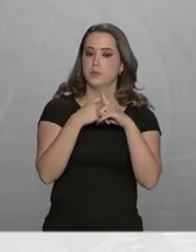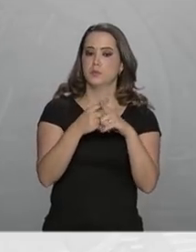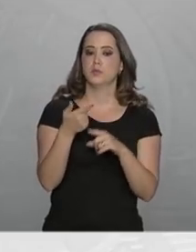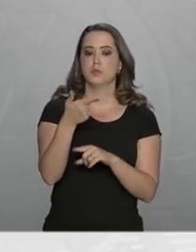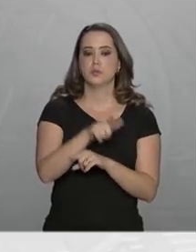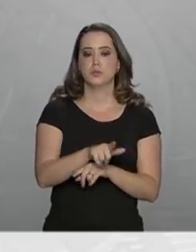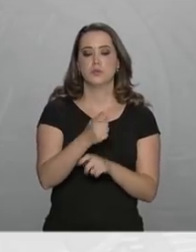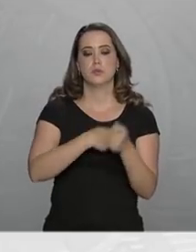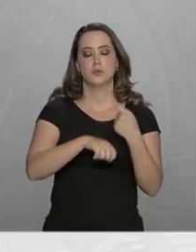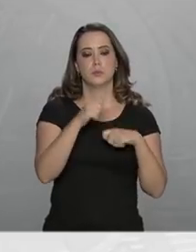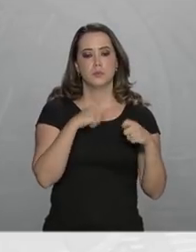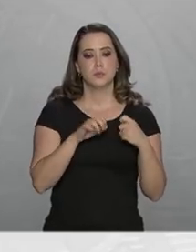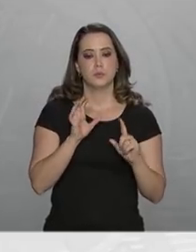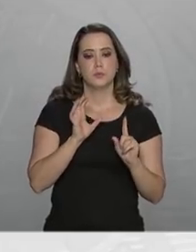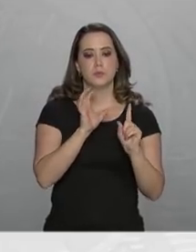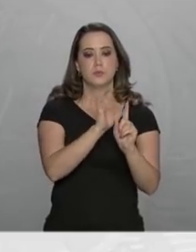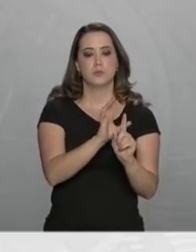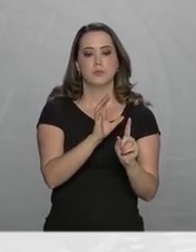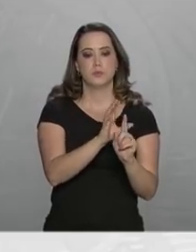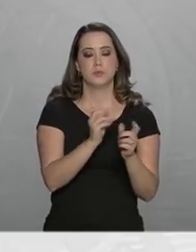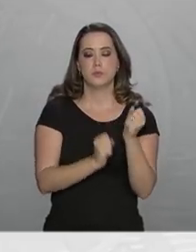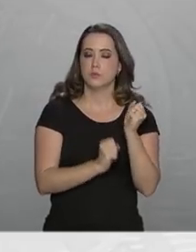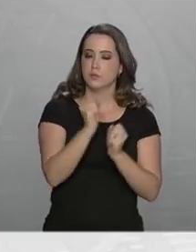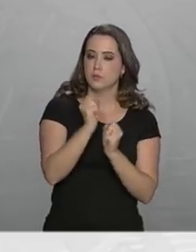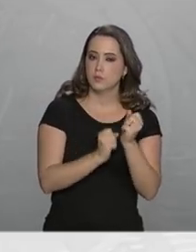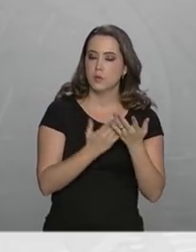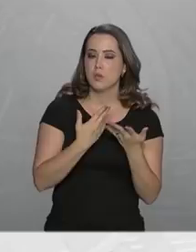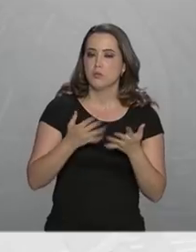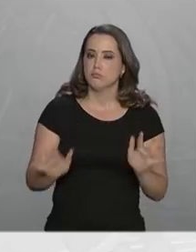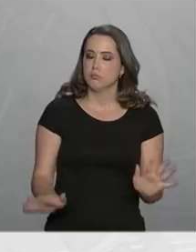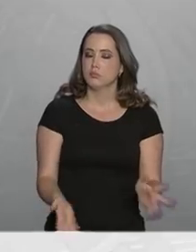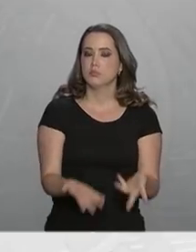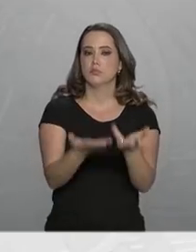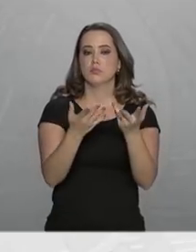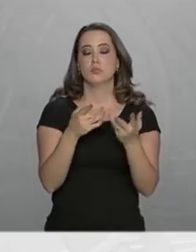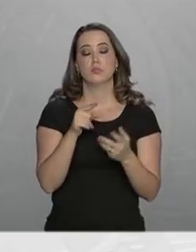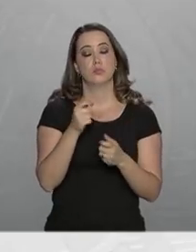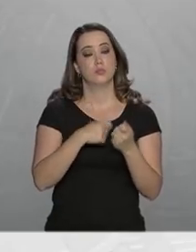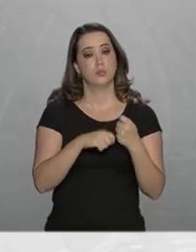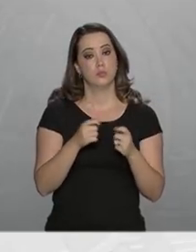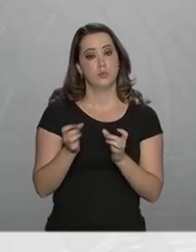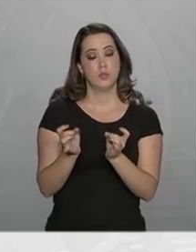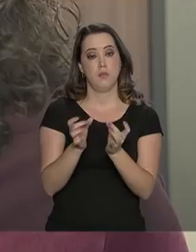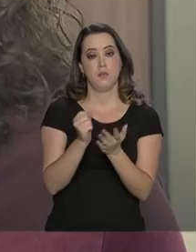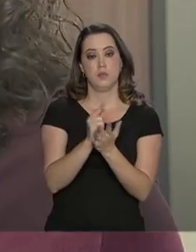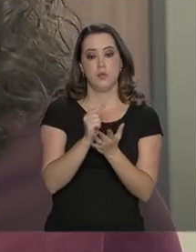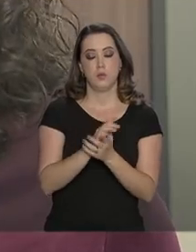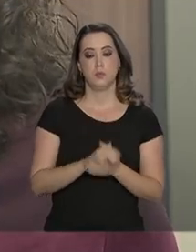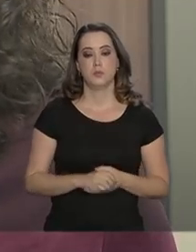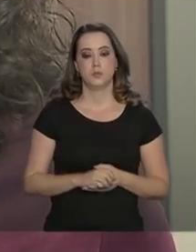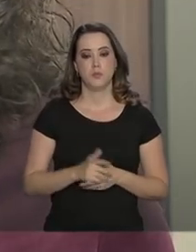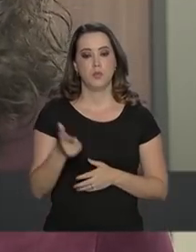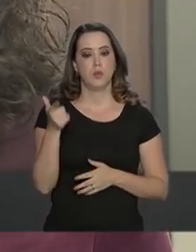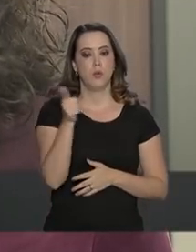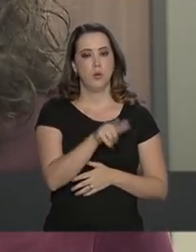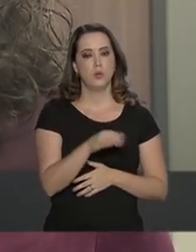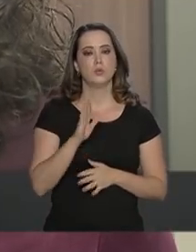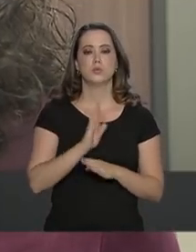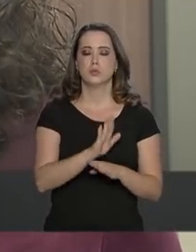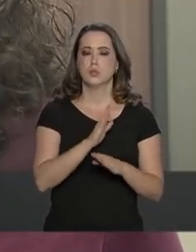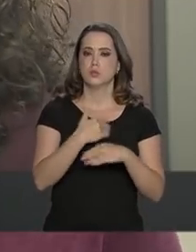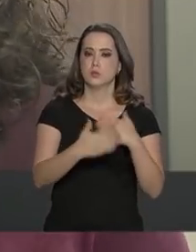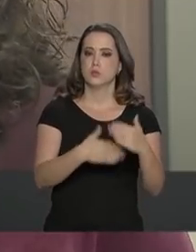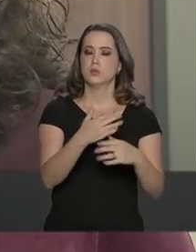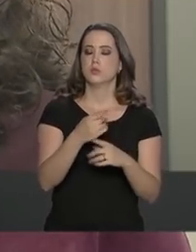retomada da atividade econômica com impactos positivos na produção industrial e no consumo. Outro fator que ajudou no